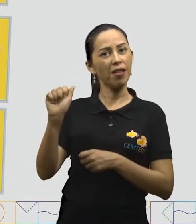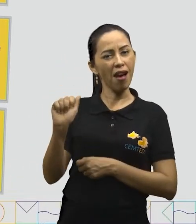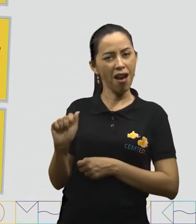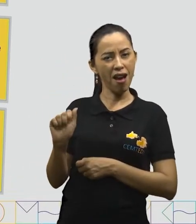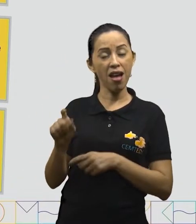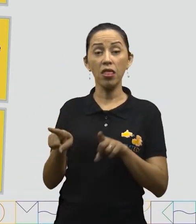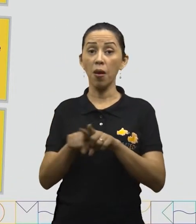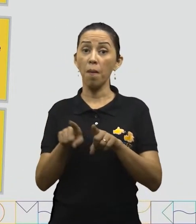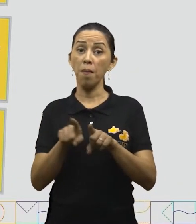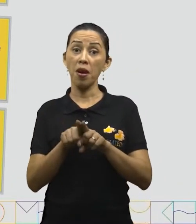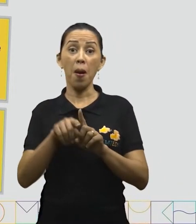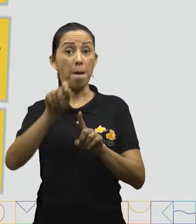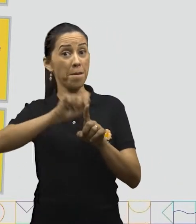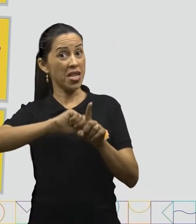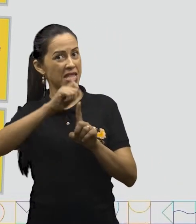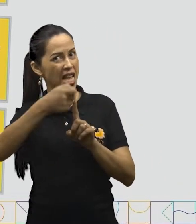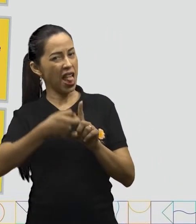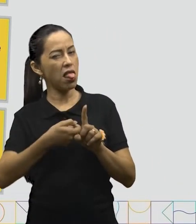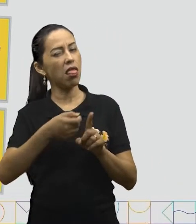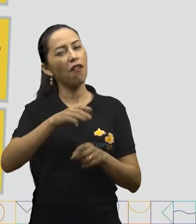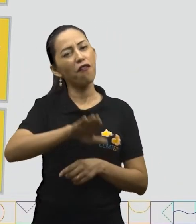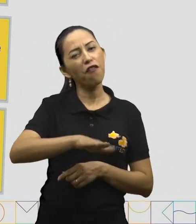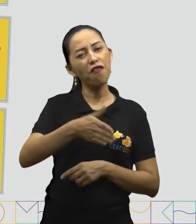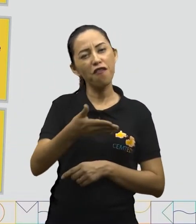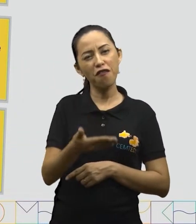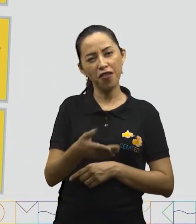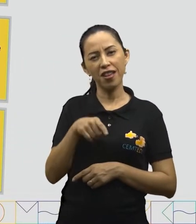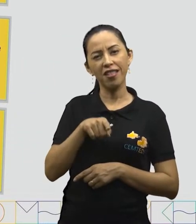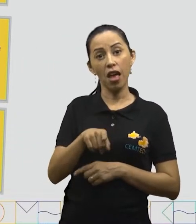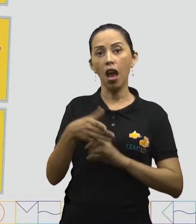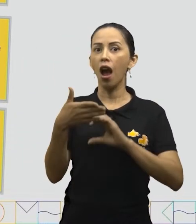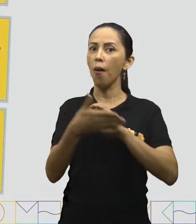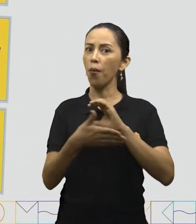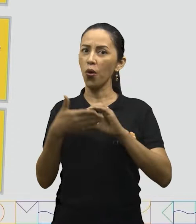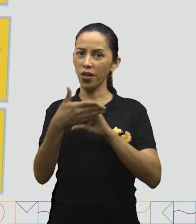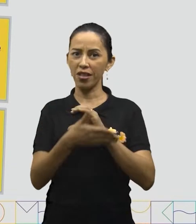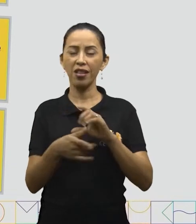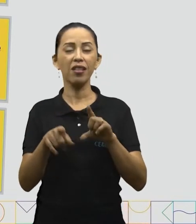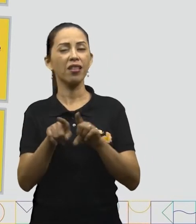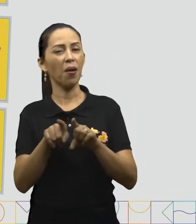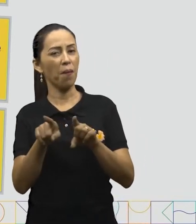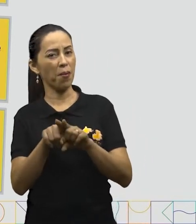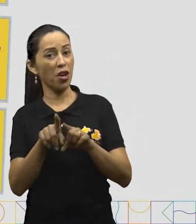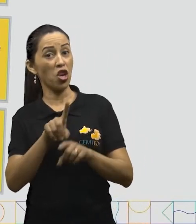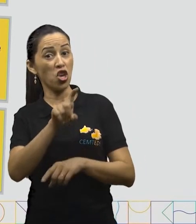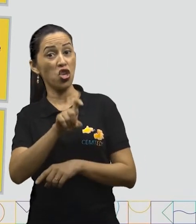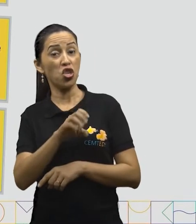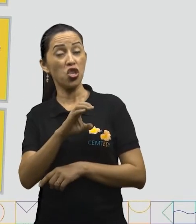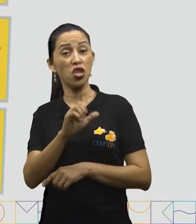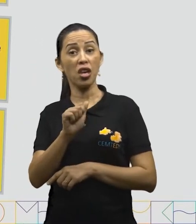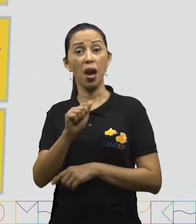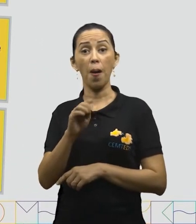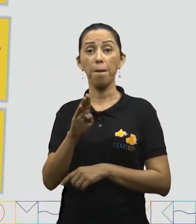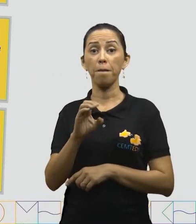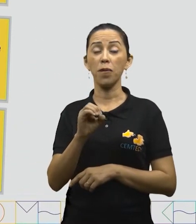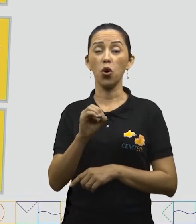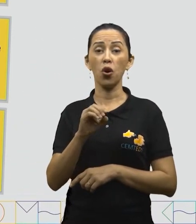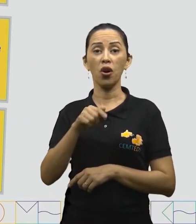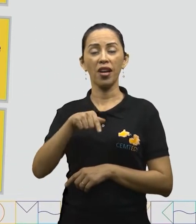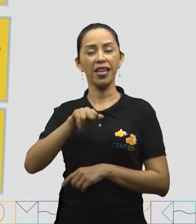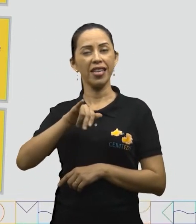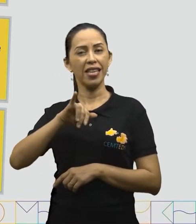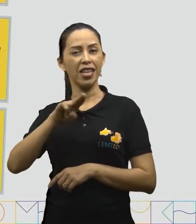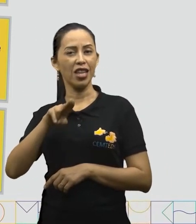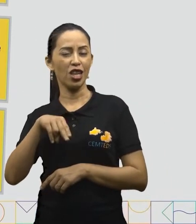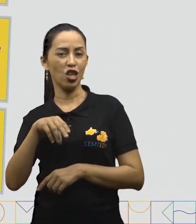rica em carboidratos. X cabocinho, par de pão francês, queijo coalho, tucumã e banana frita.